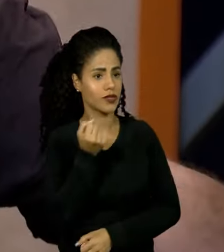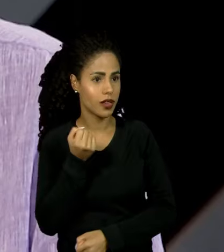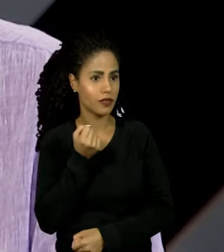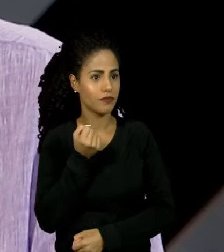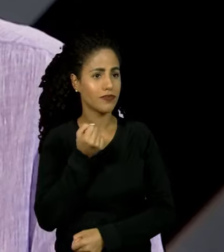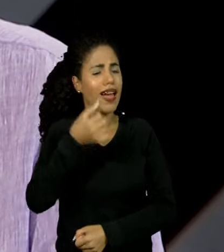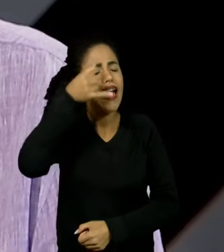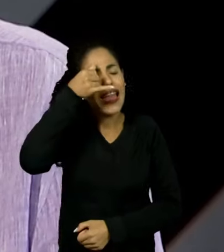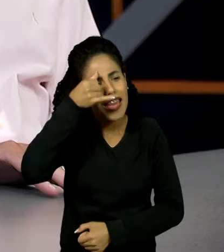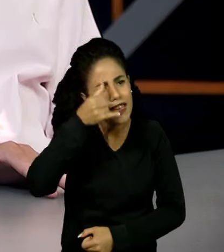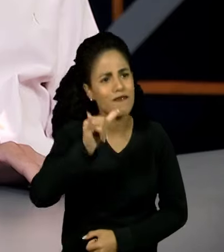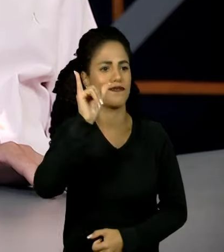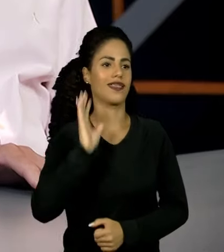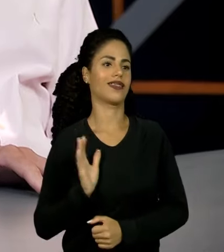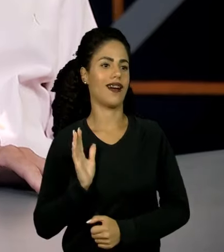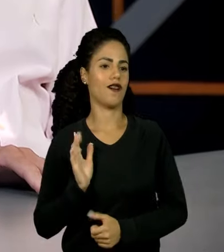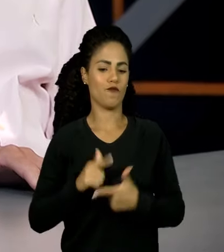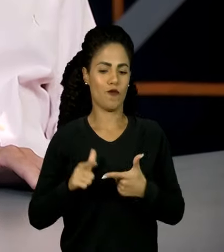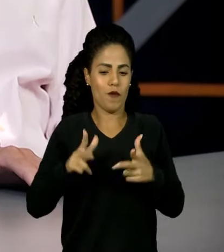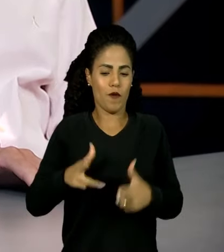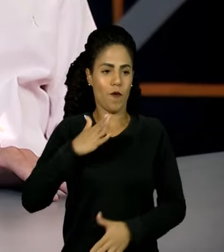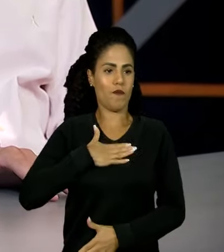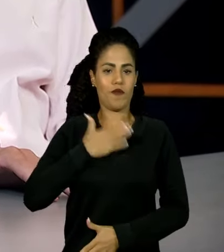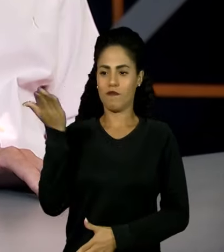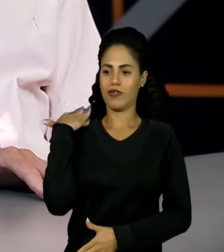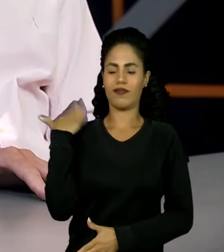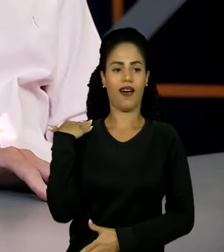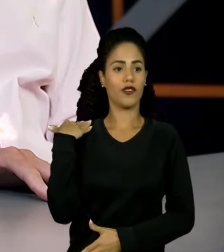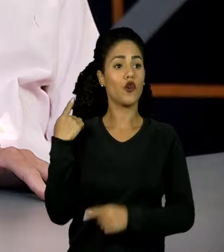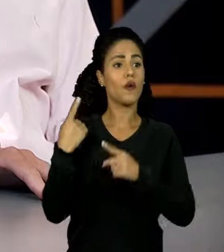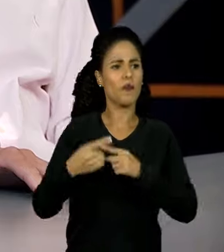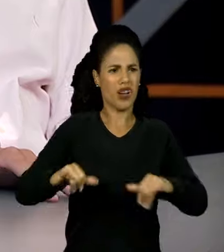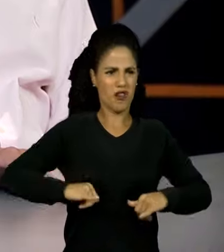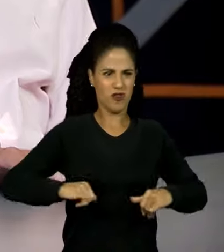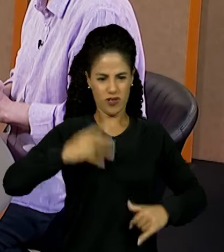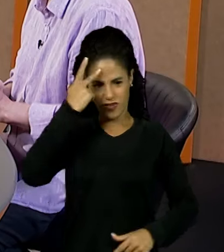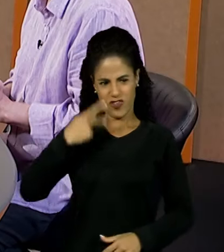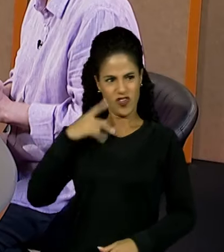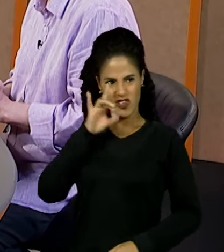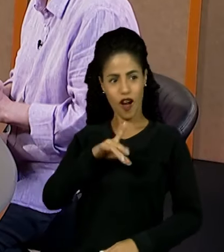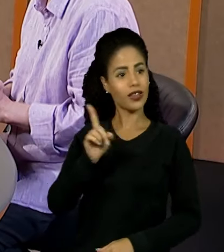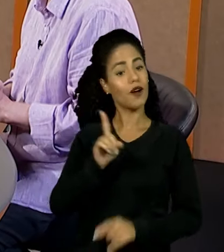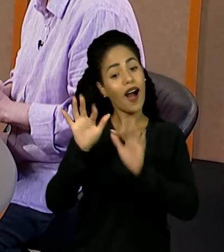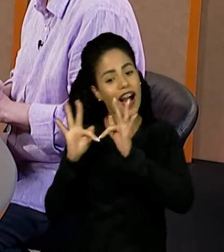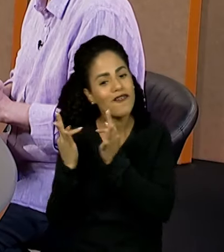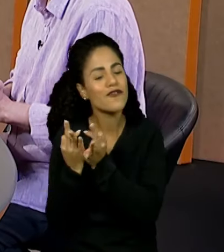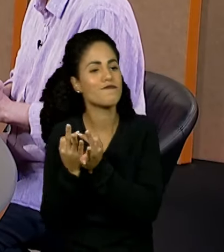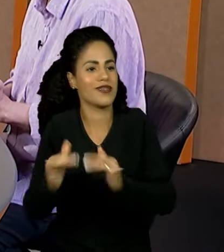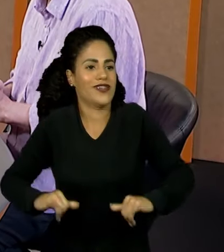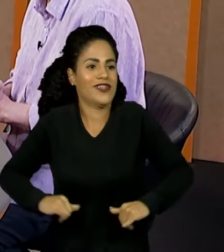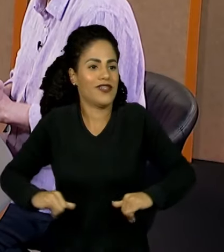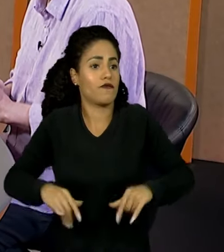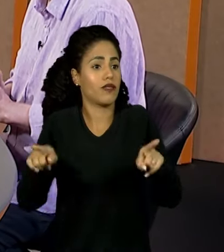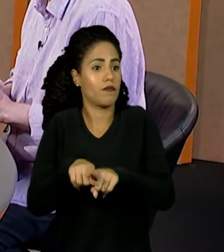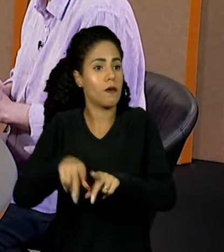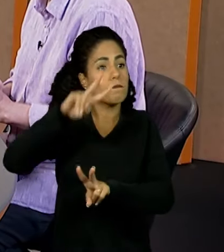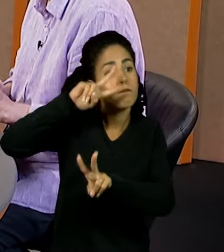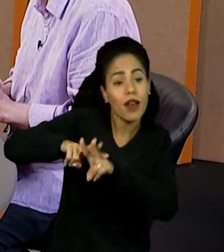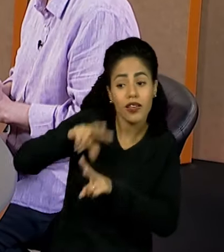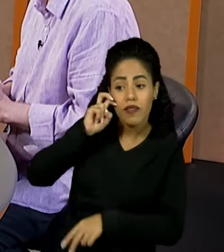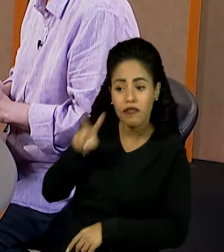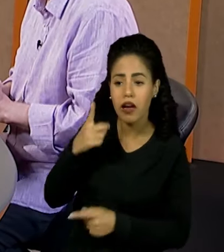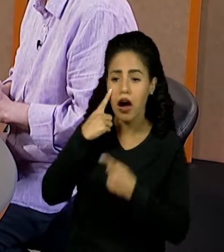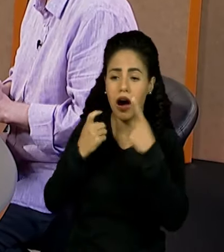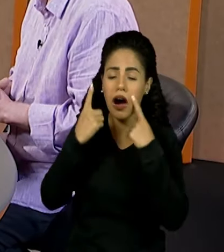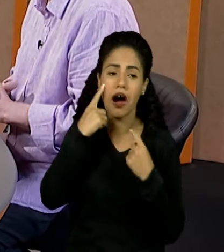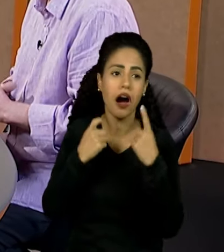Pulem essa etapa, né? Você precisa entender que não é só você que vai sofrer, a sua família também vai sofrer e muito mais. Por te ver preso, por te ver sofrendo dentro de